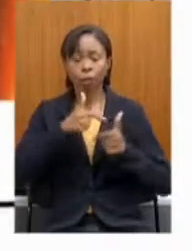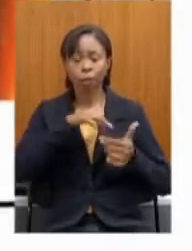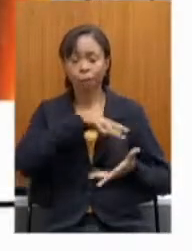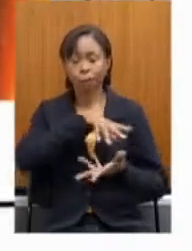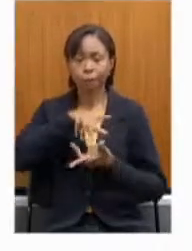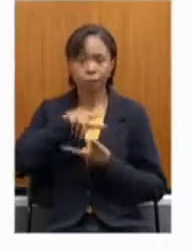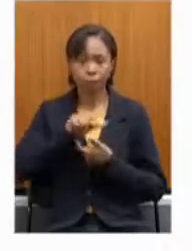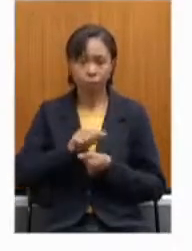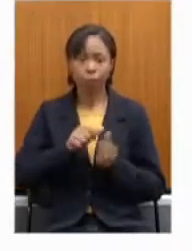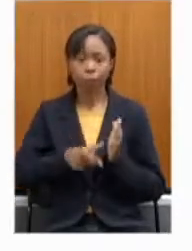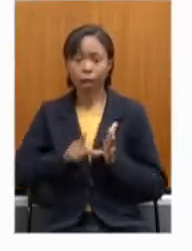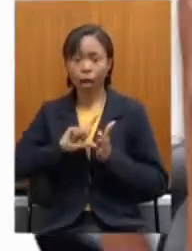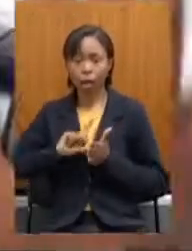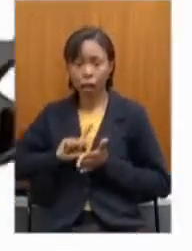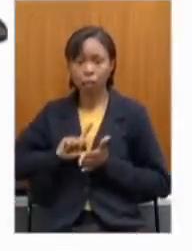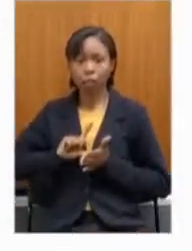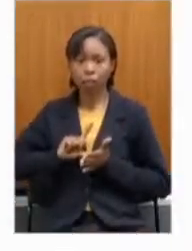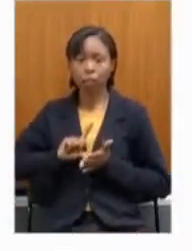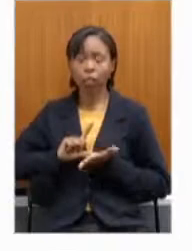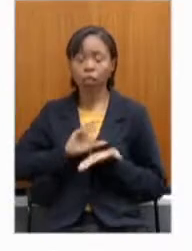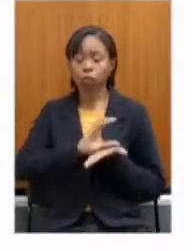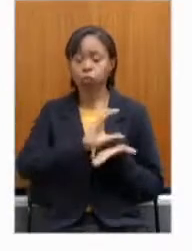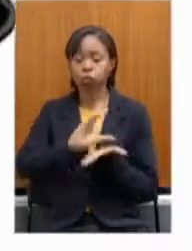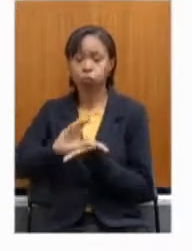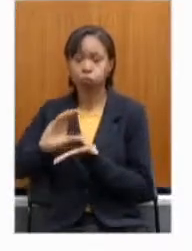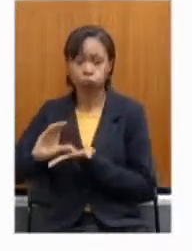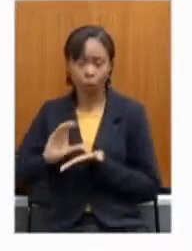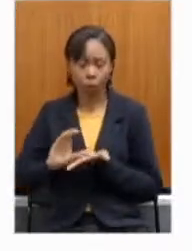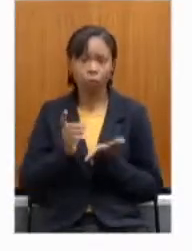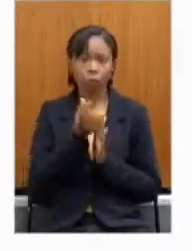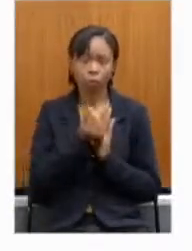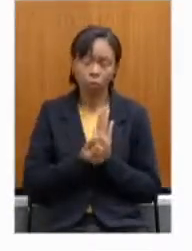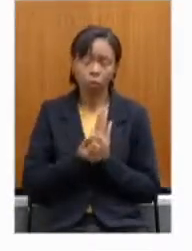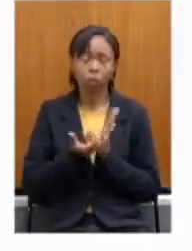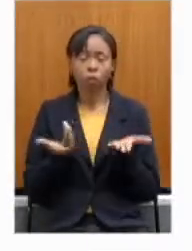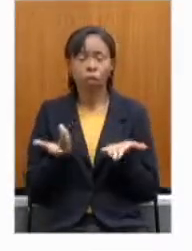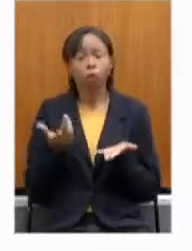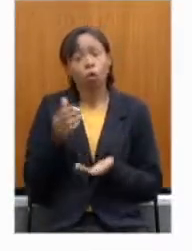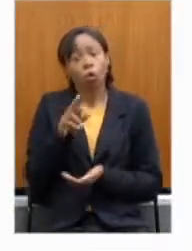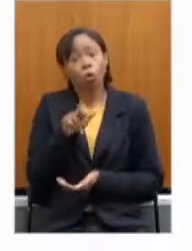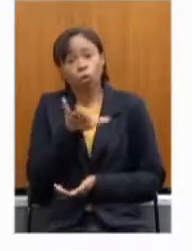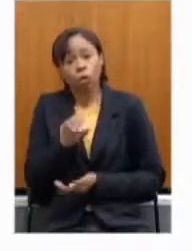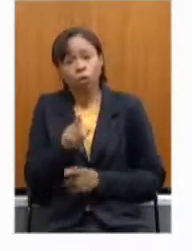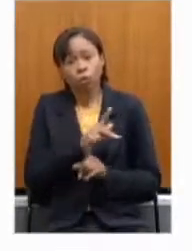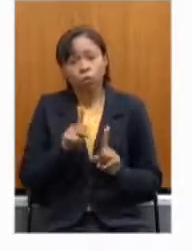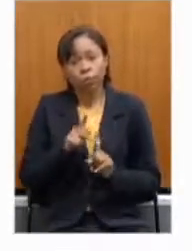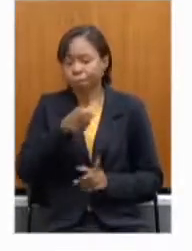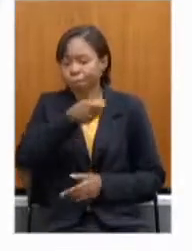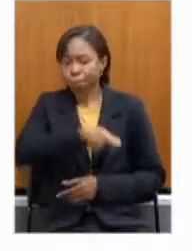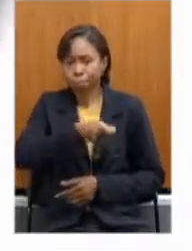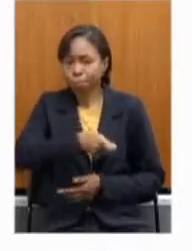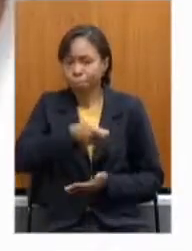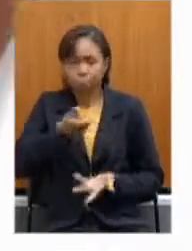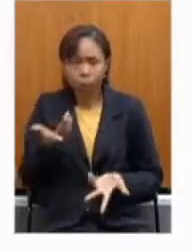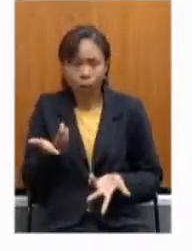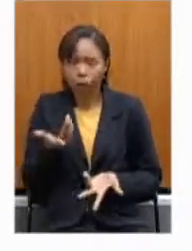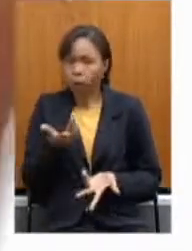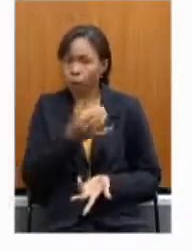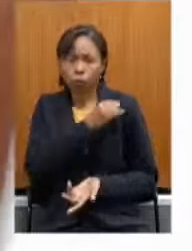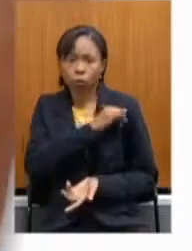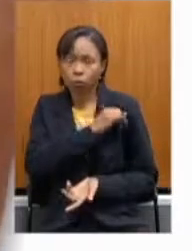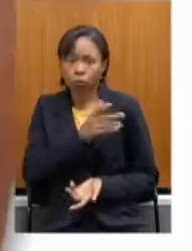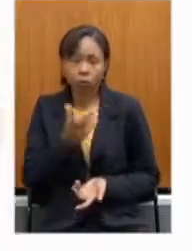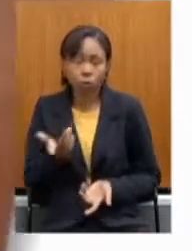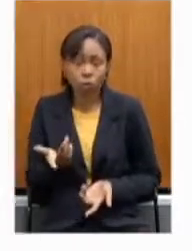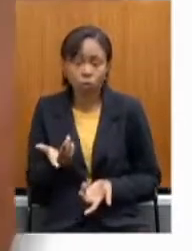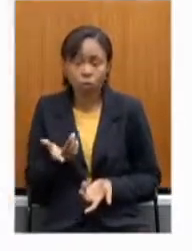De antecipação De receitas De royalties E participações O é isso? O Rio Previdência Ao invés de cobrar Do estado Que se mantivesse Cumprindo a